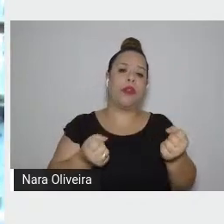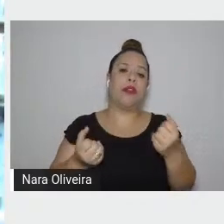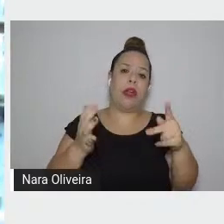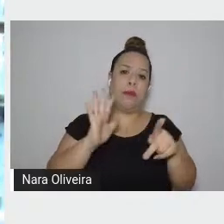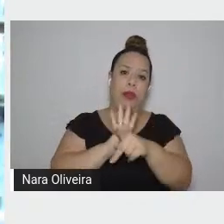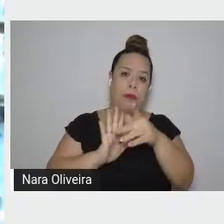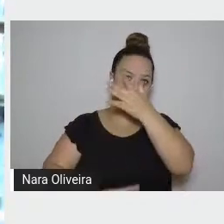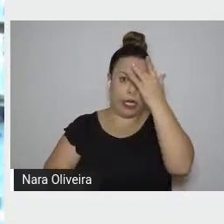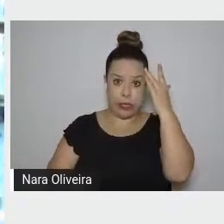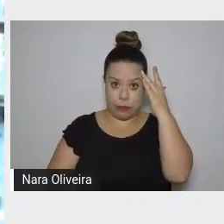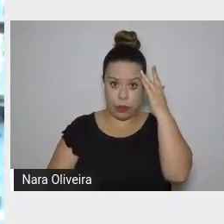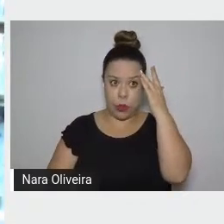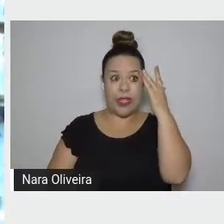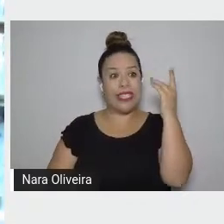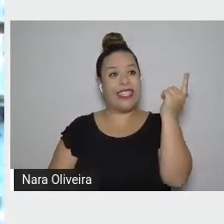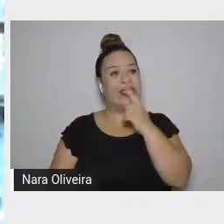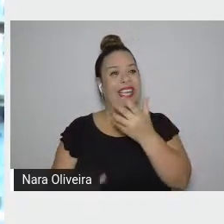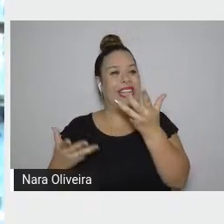culpa.